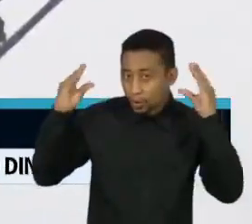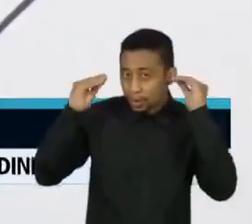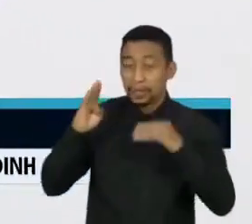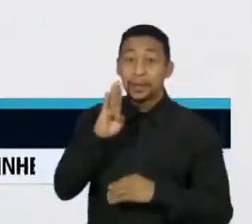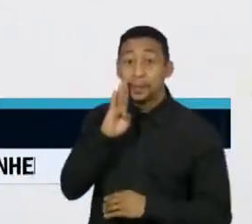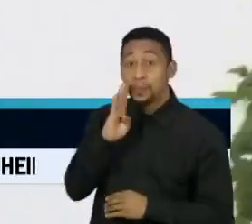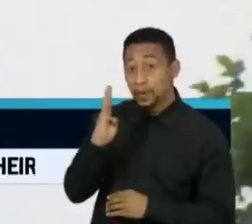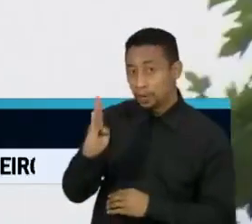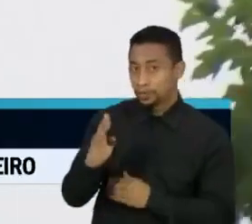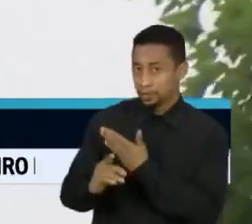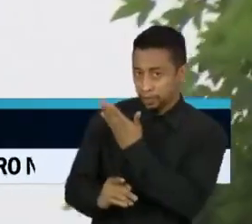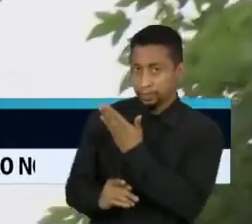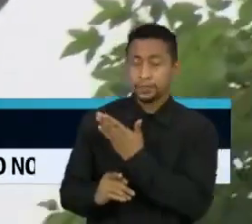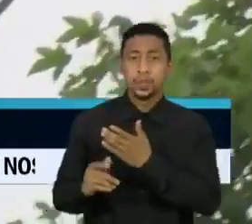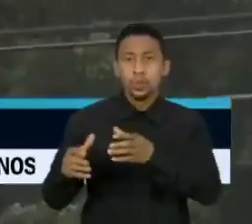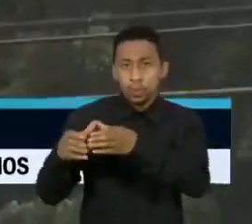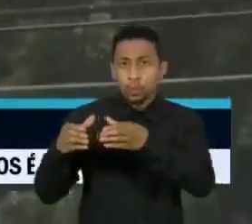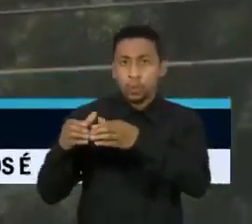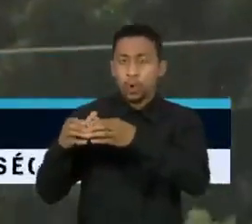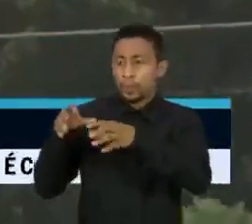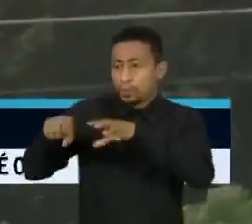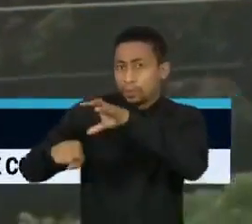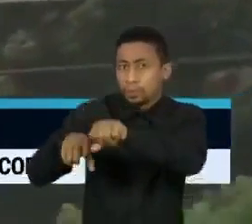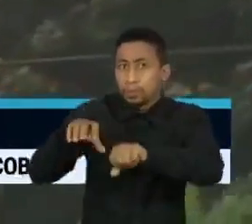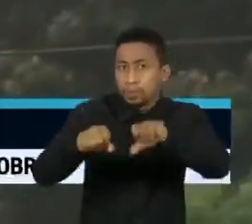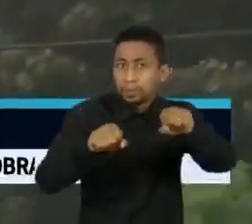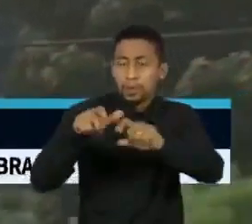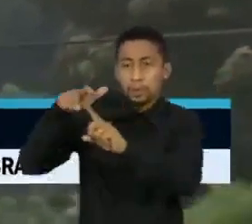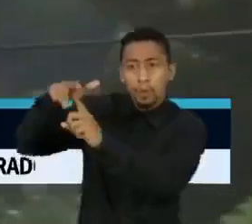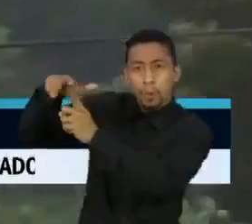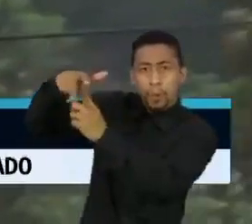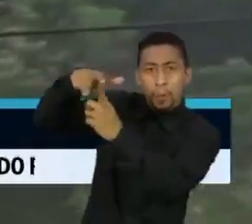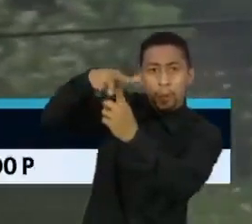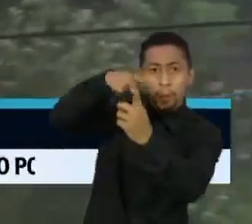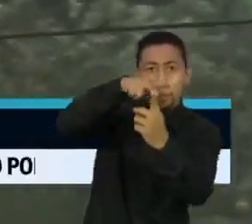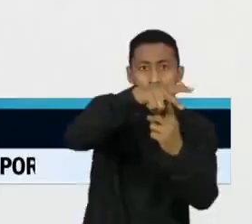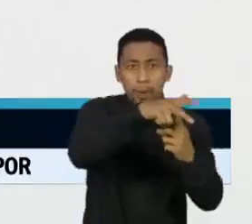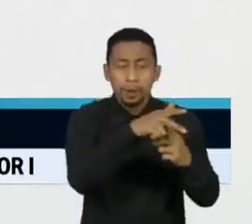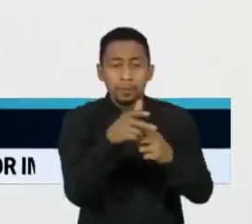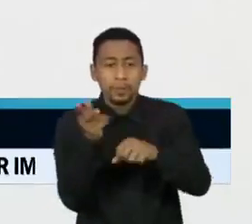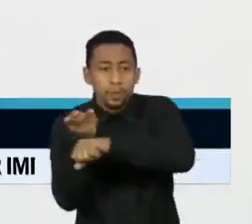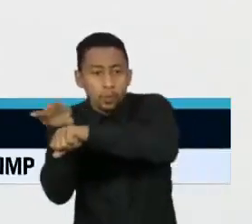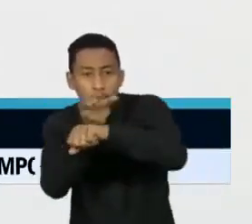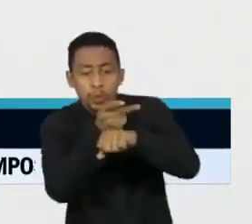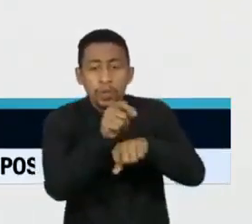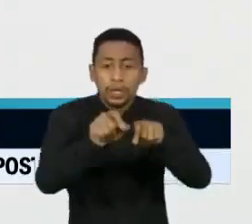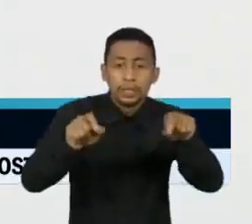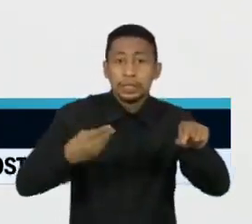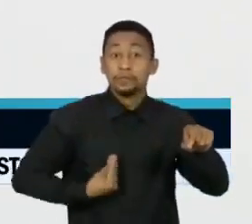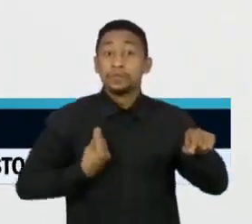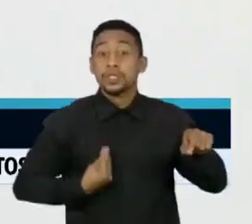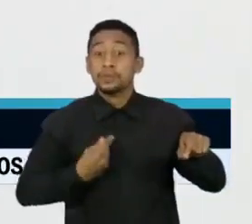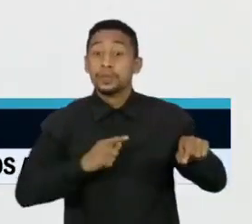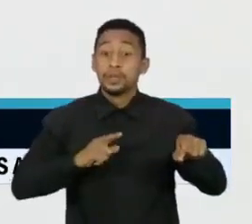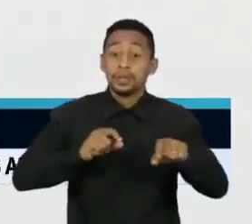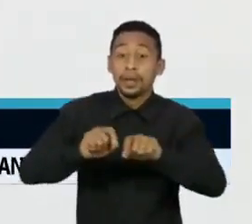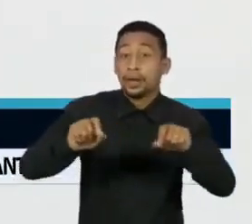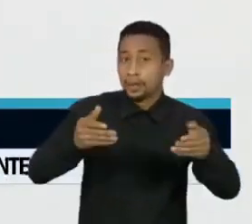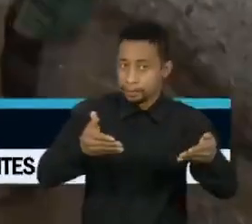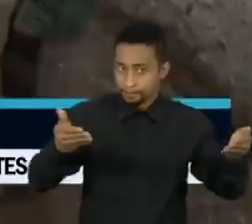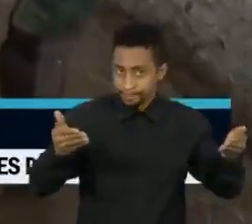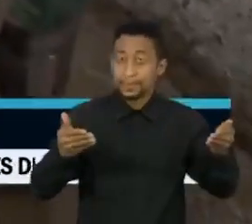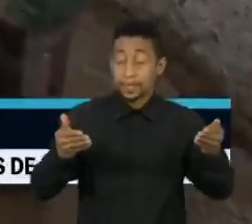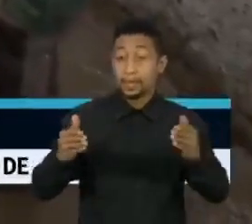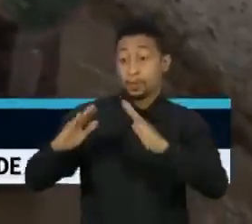As equipes de resgate não param de sobrevoar Pepinster. Estão em busca de sobreviventes. Os moradores da pequena cidade